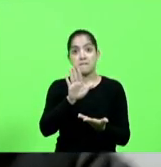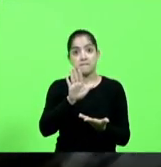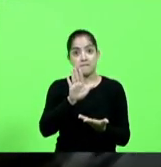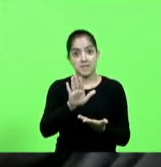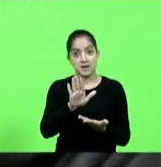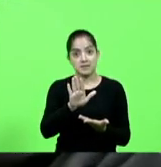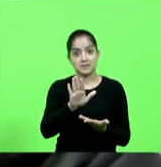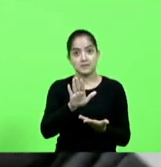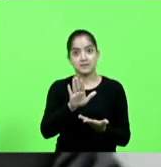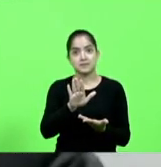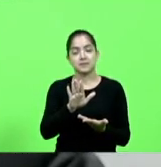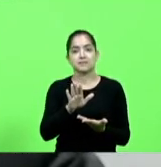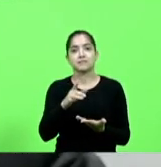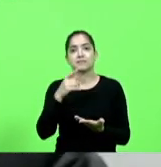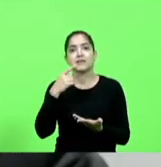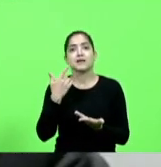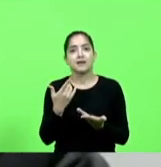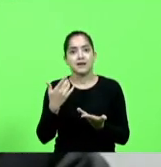a mãe terra